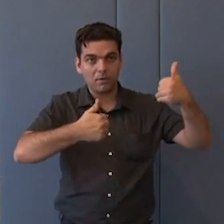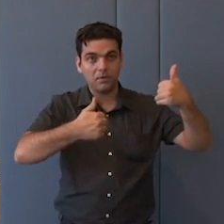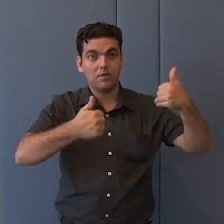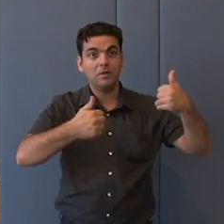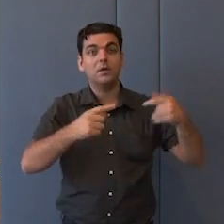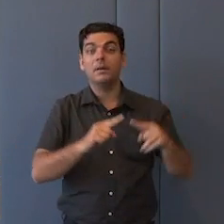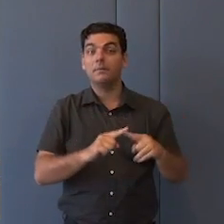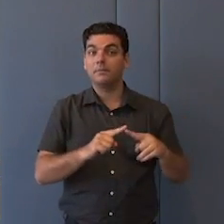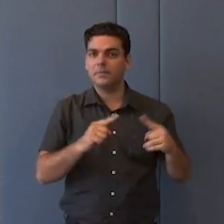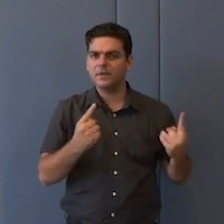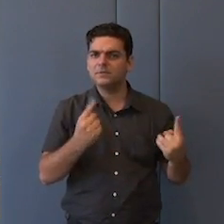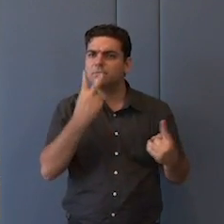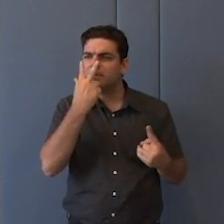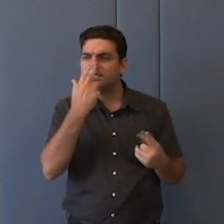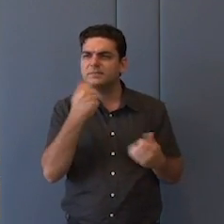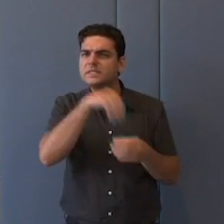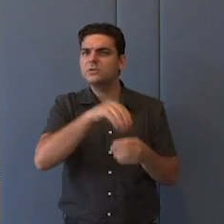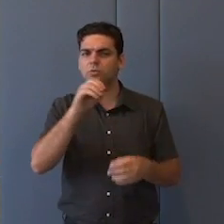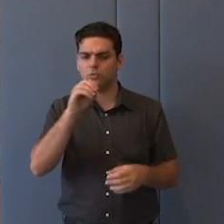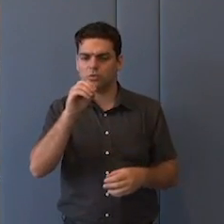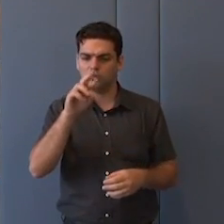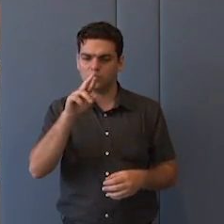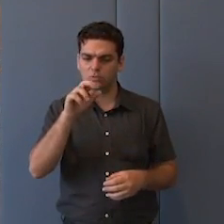um oráculo, ele chama de oráculo, oráculo, no caso, é o ser humano.